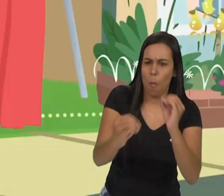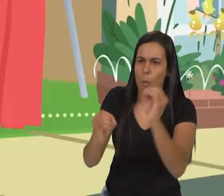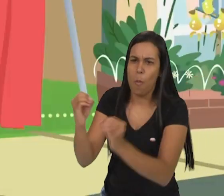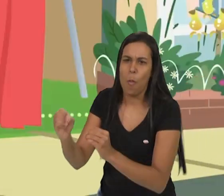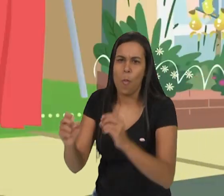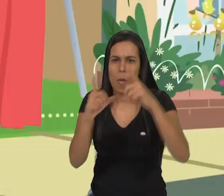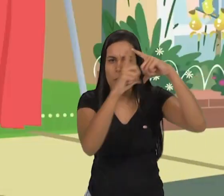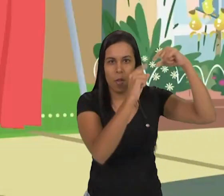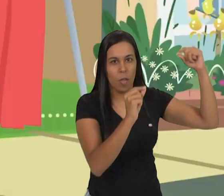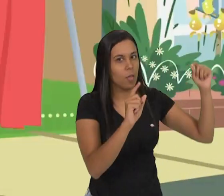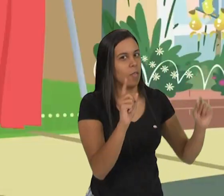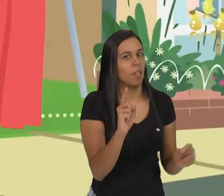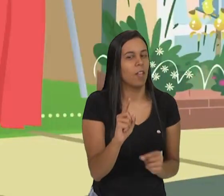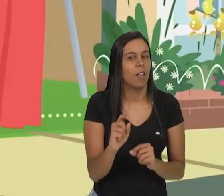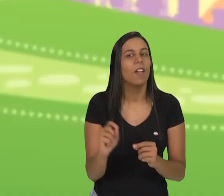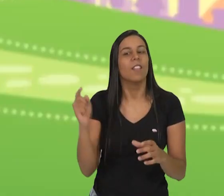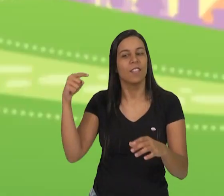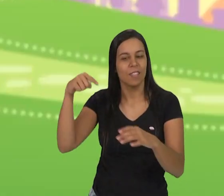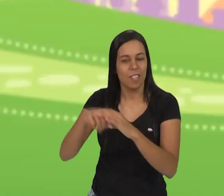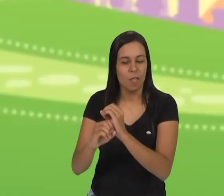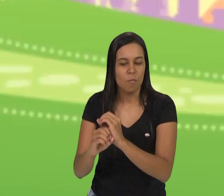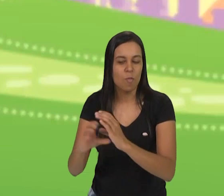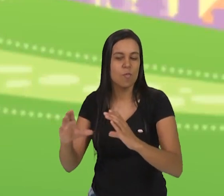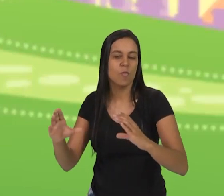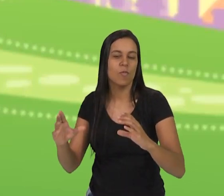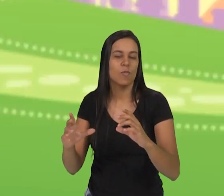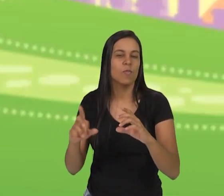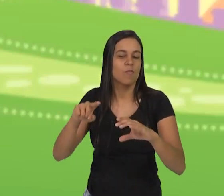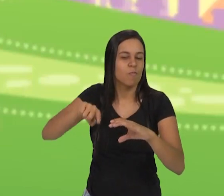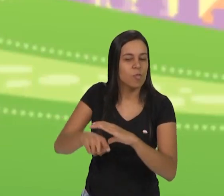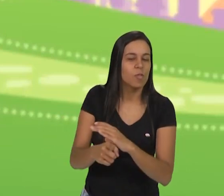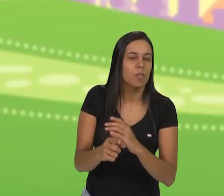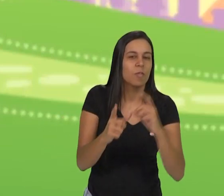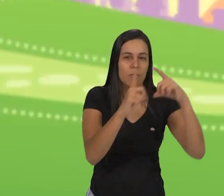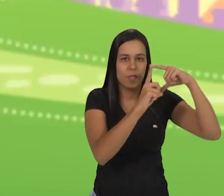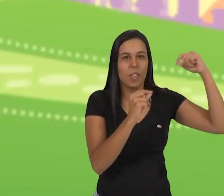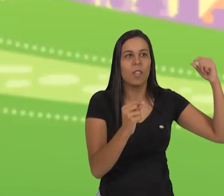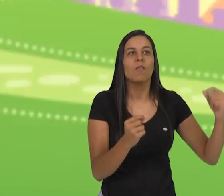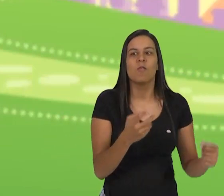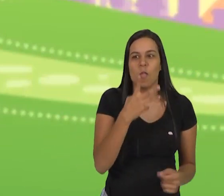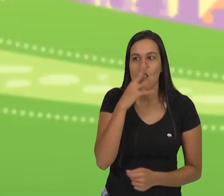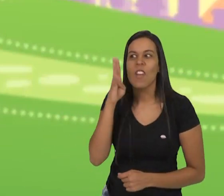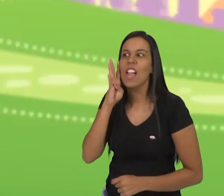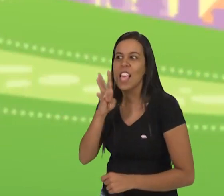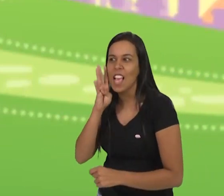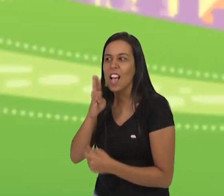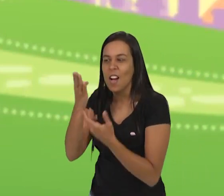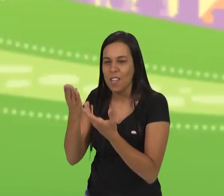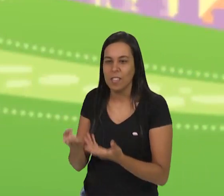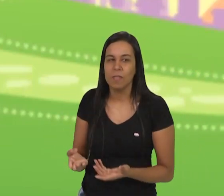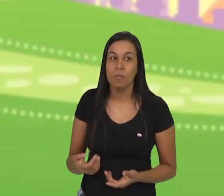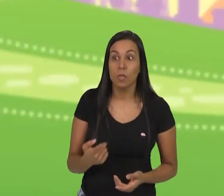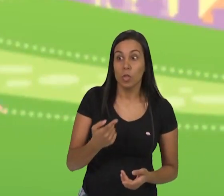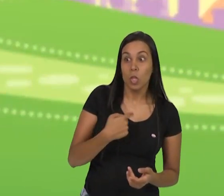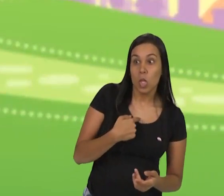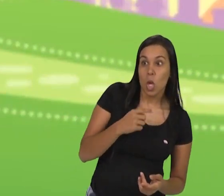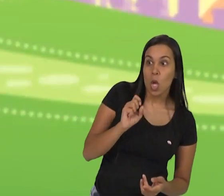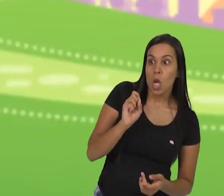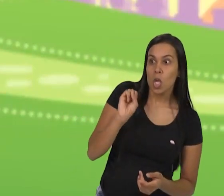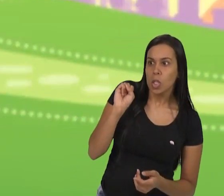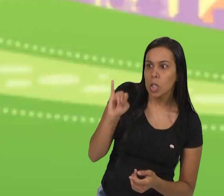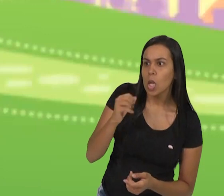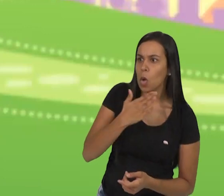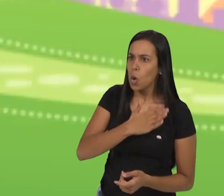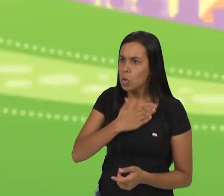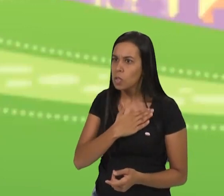show dos crateras lunares, viu? Hum, eu estou achando que esse show vai ficar bem legal, hein, meninos? Se eu gostar,